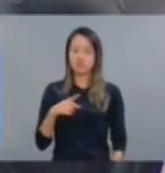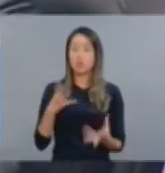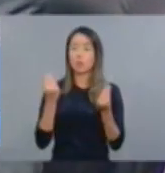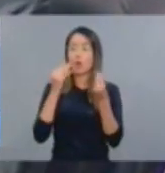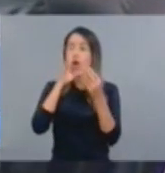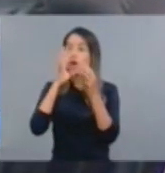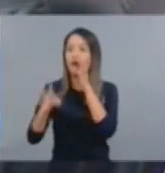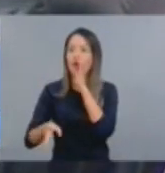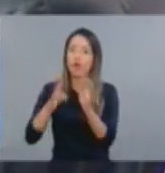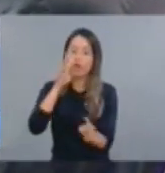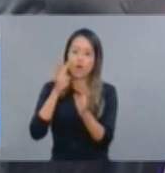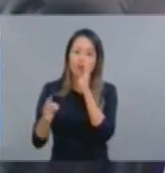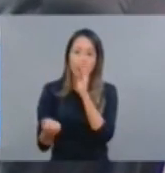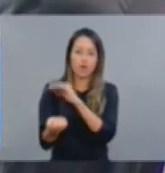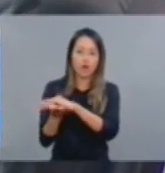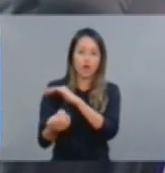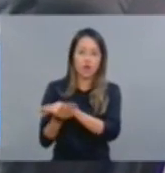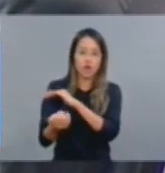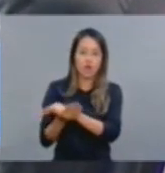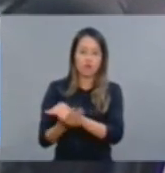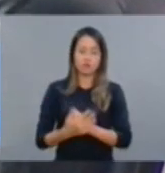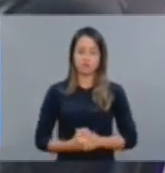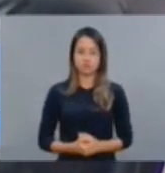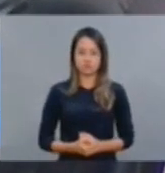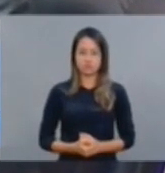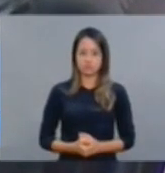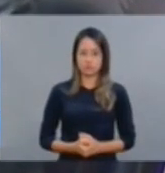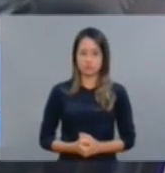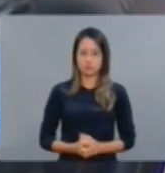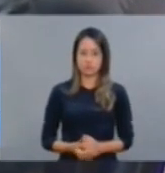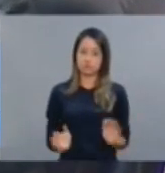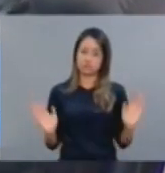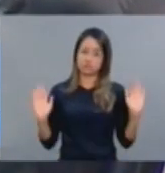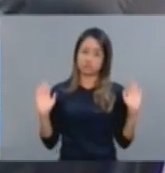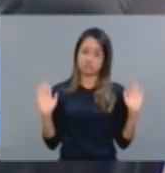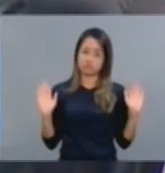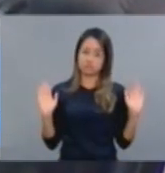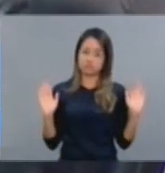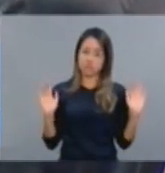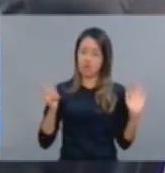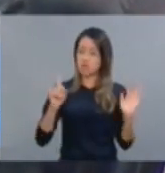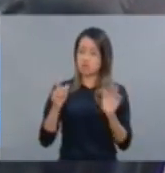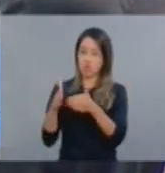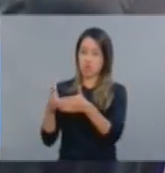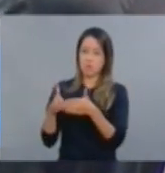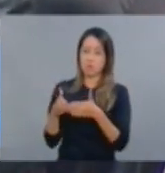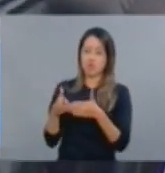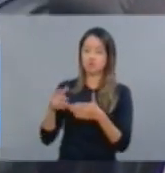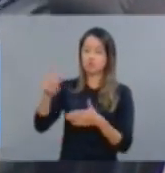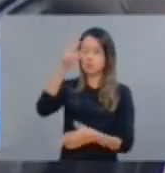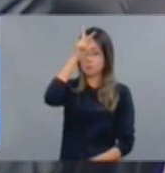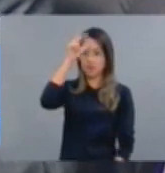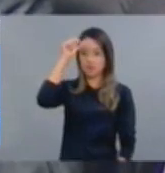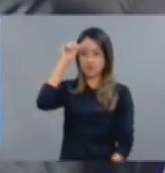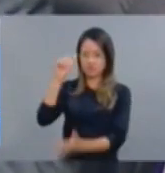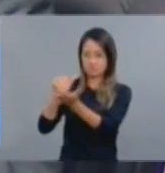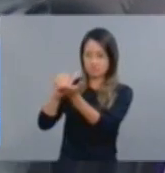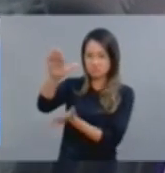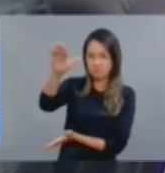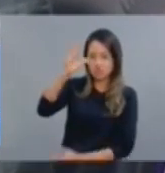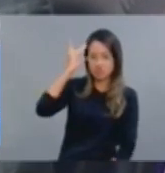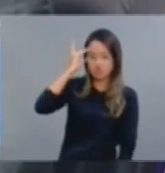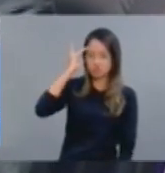governo de corrupção, não da participação do prefeito. Por isso não se pede o impeachment do prefeito. Agora alguns,